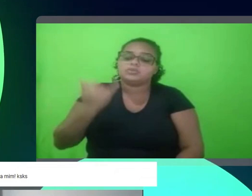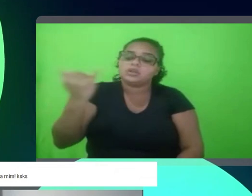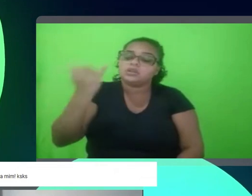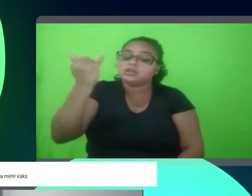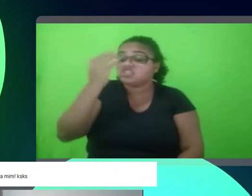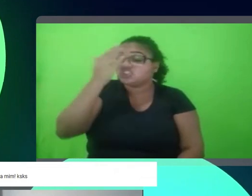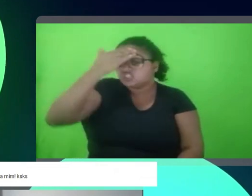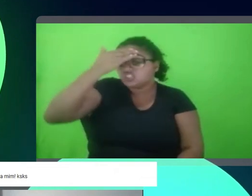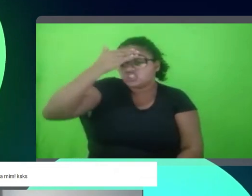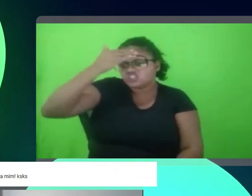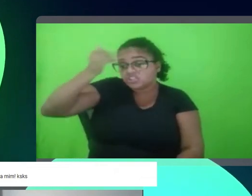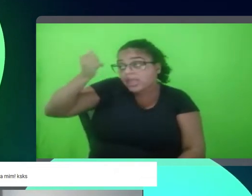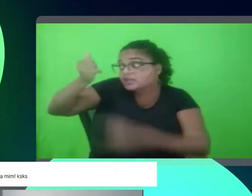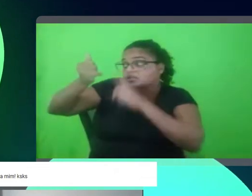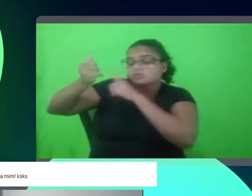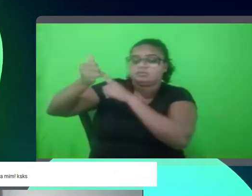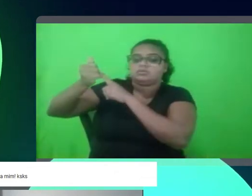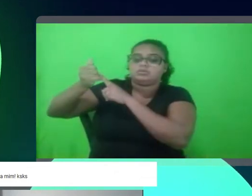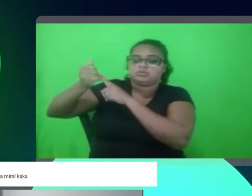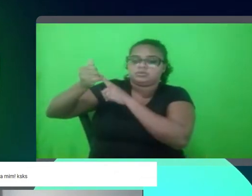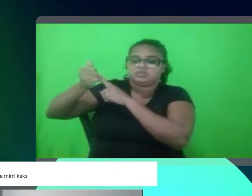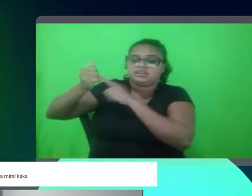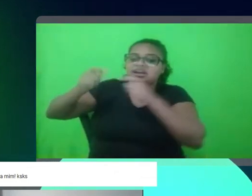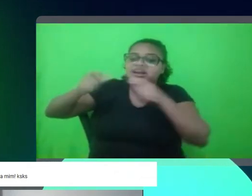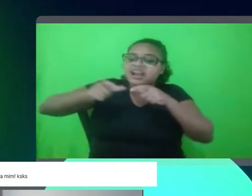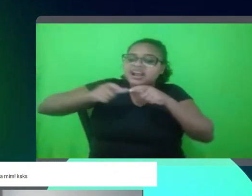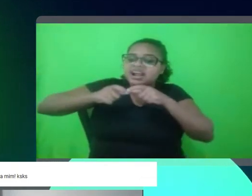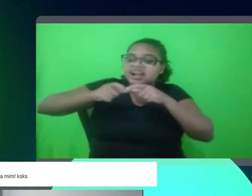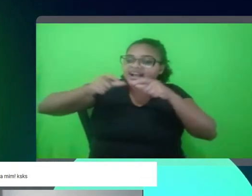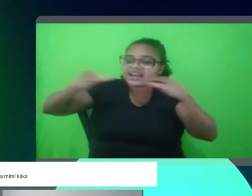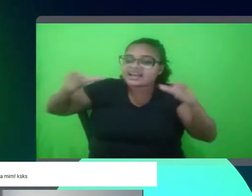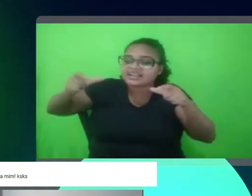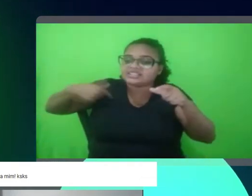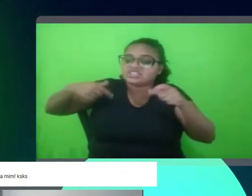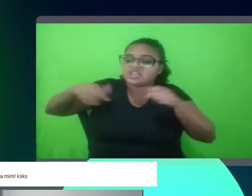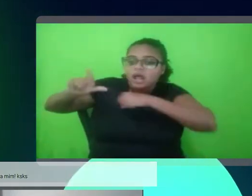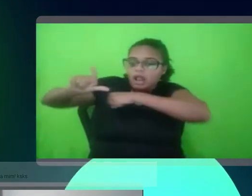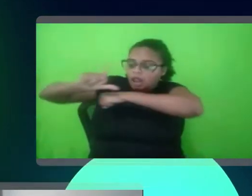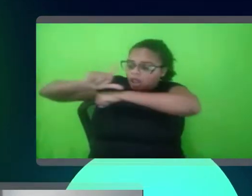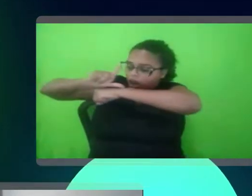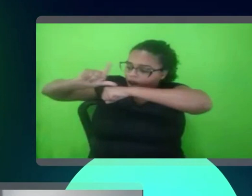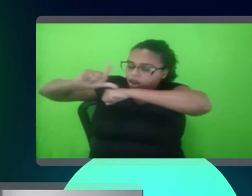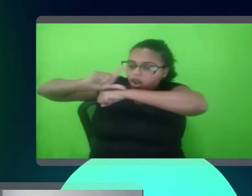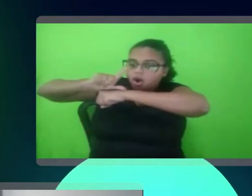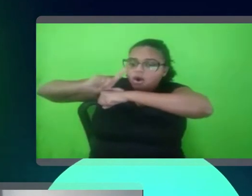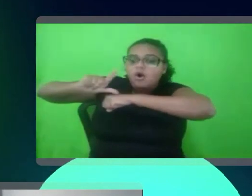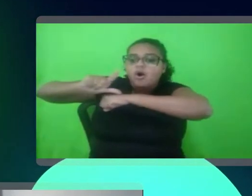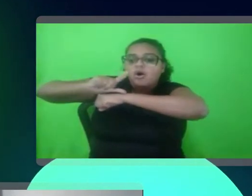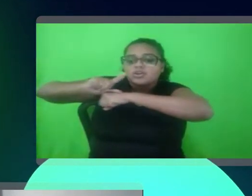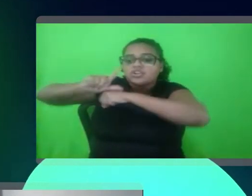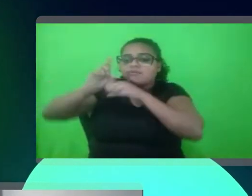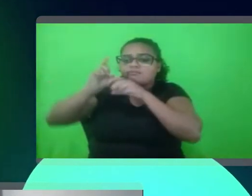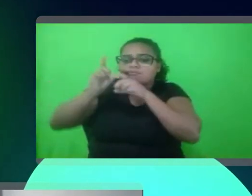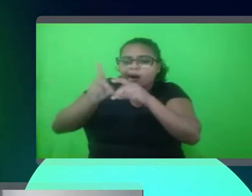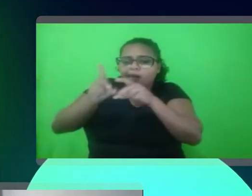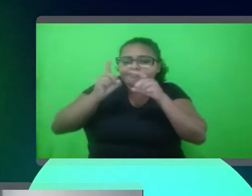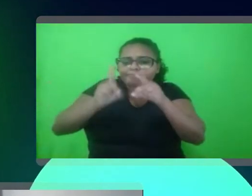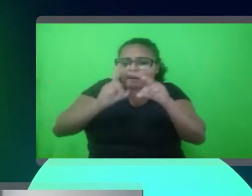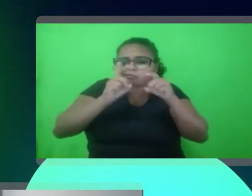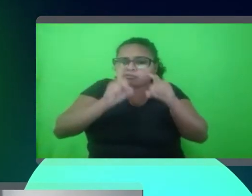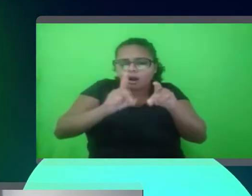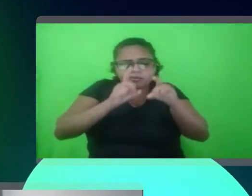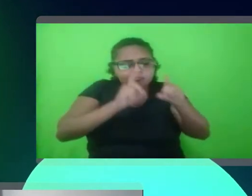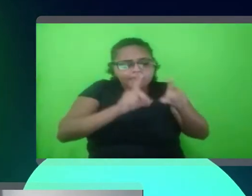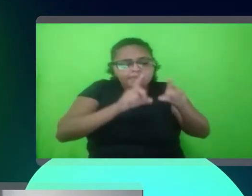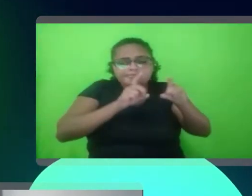as pessoas esquecem. Você pensar em grandes lojas e essas lojas venderem na